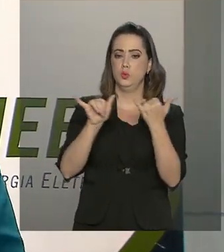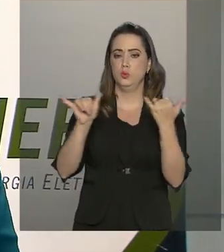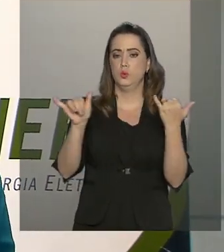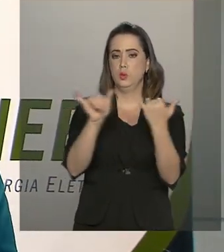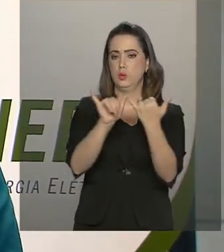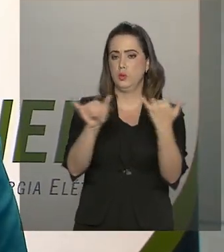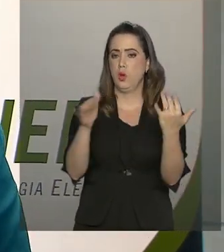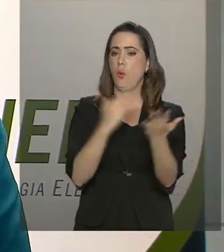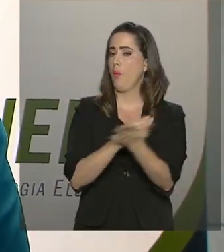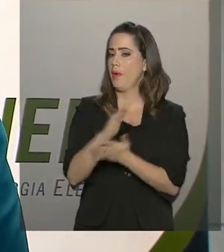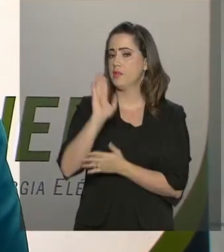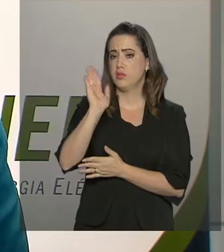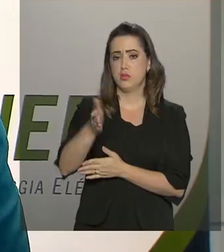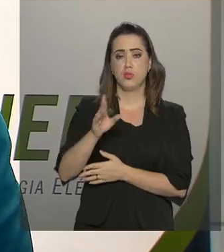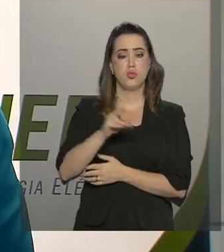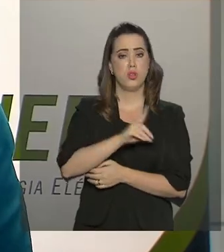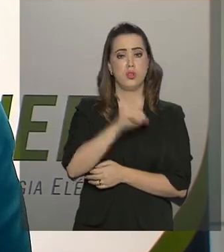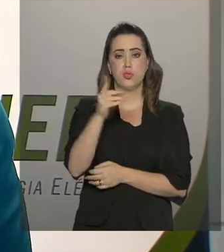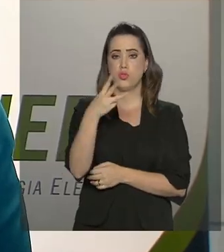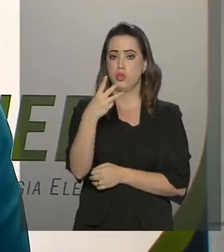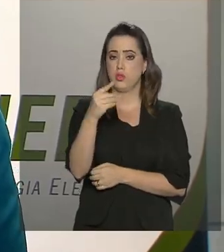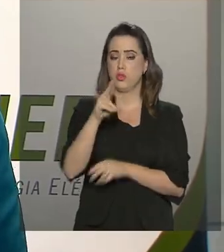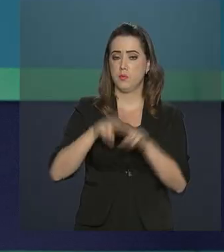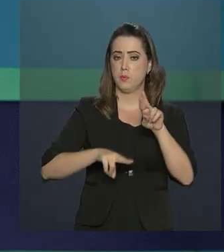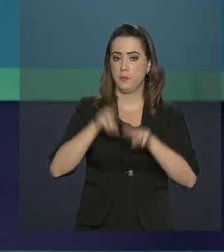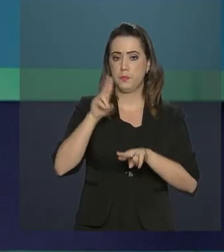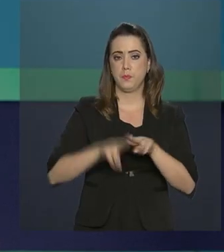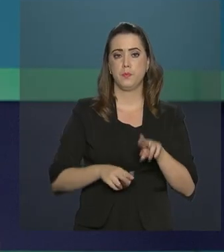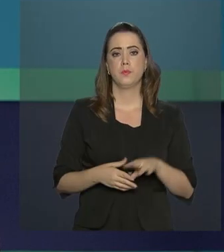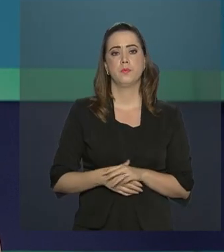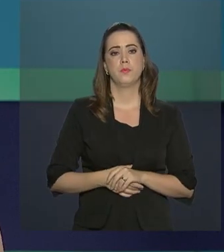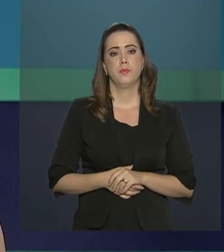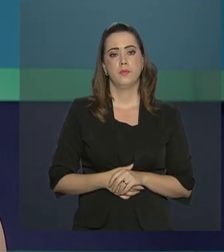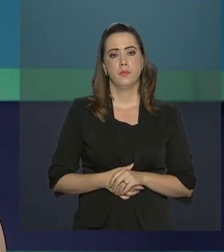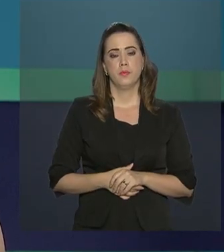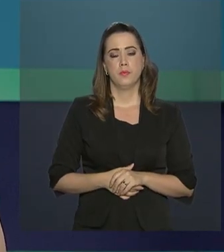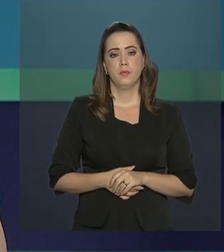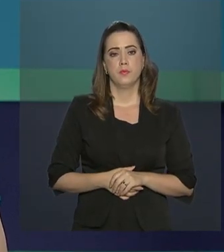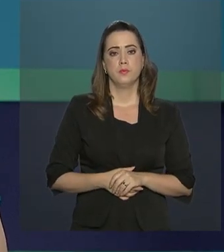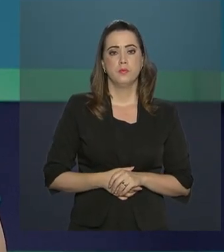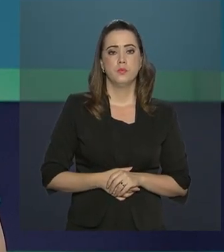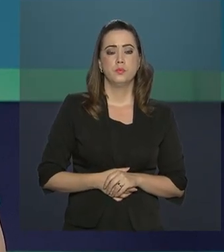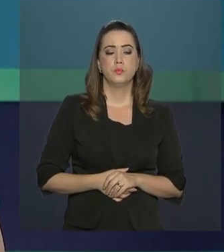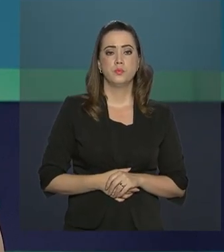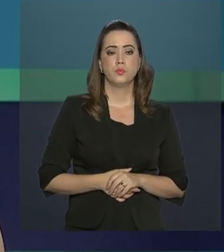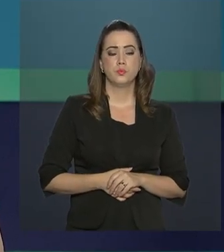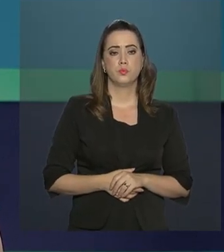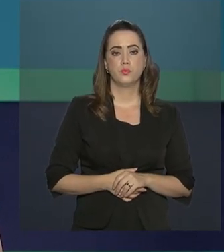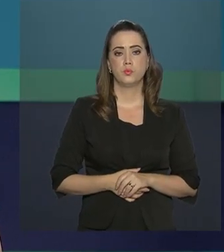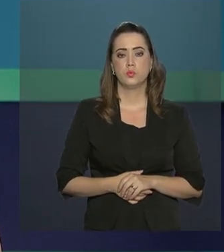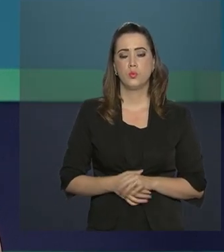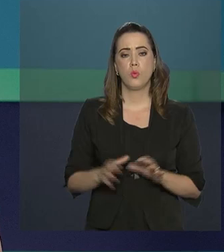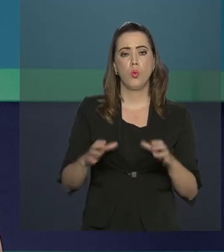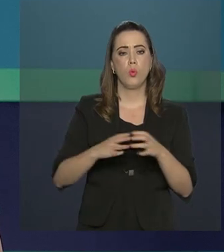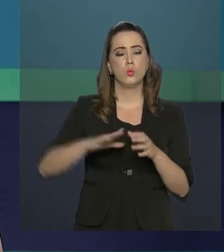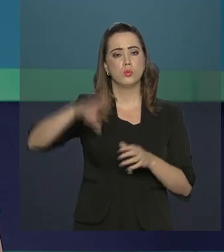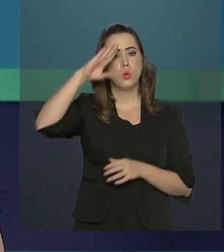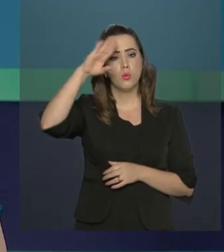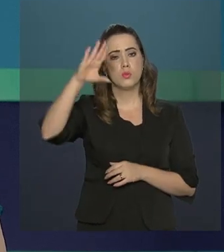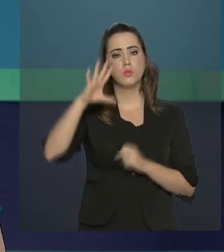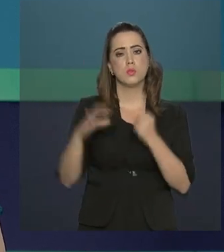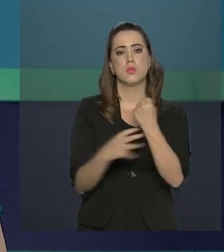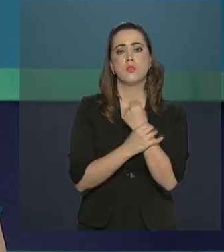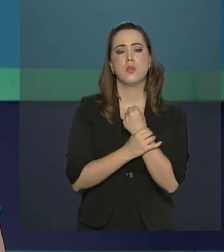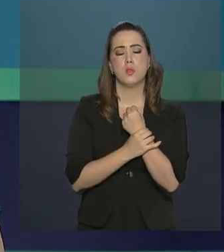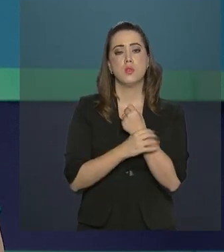iniciem a partir do dia 30 de junho. A Força Nacional de Segurança Pública vai